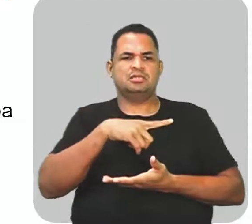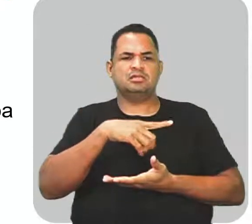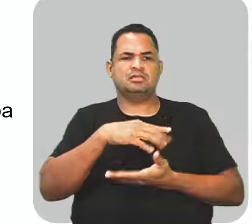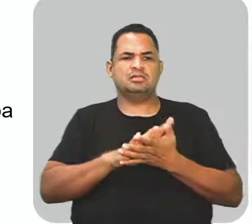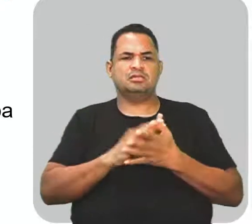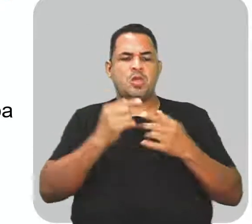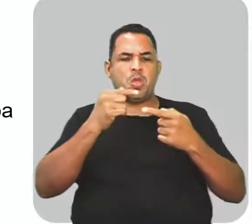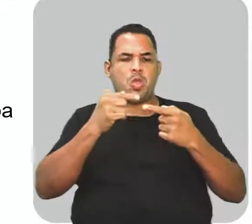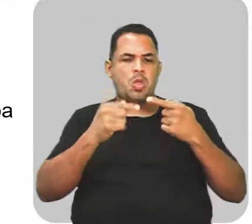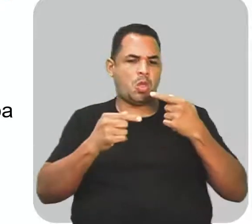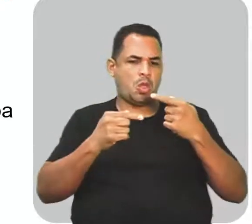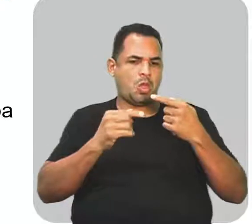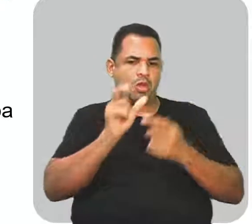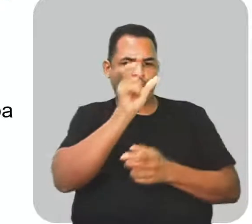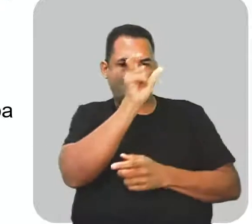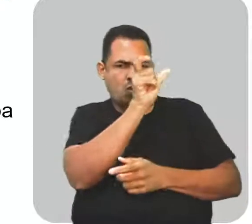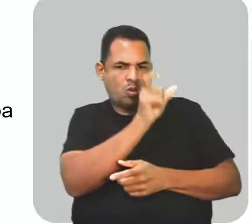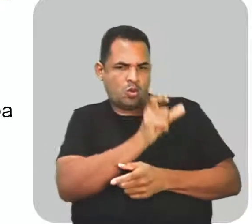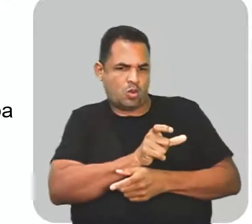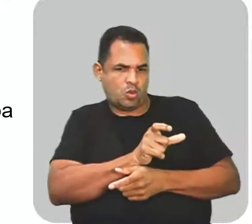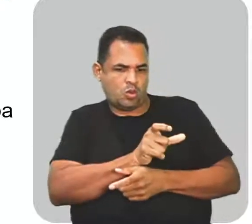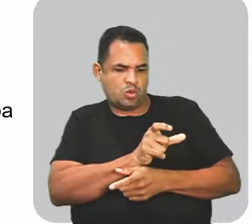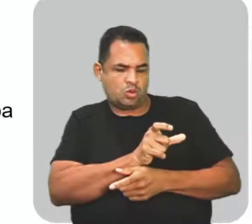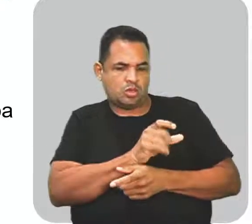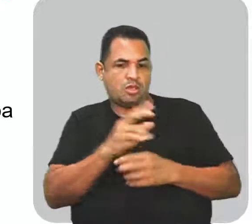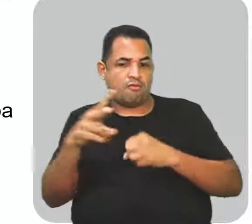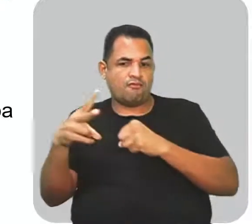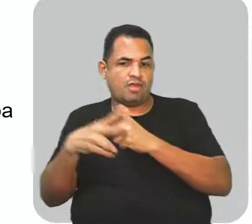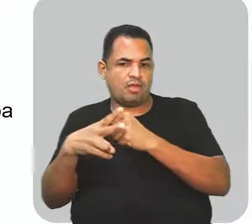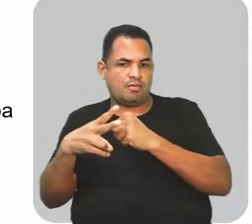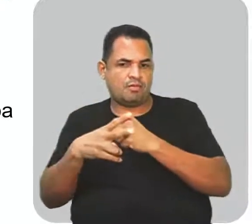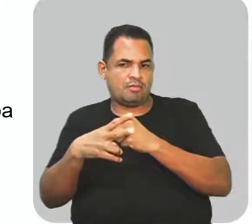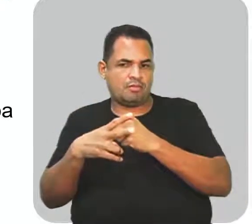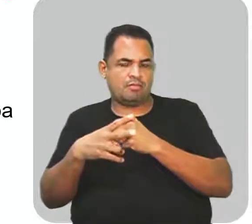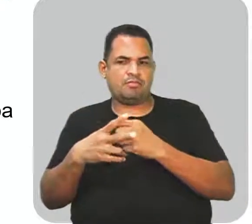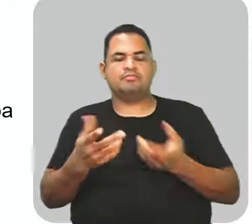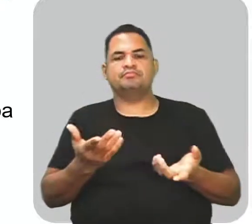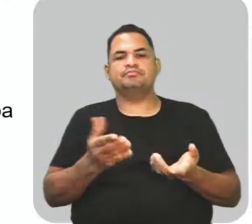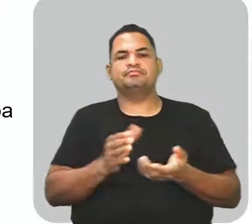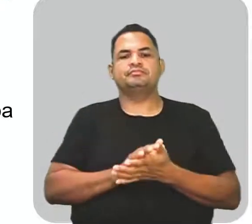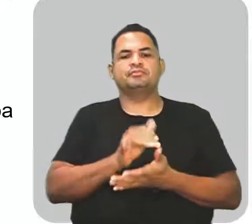entre o sujeito expresso e a pessoa verbal. Por exemplo,